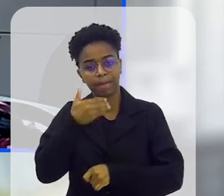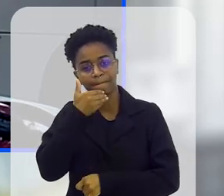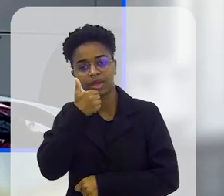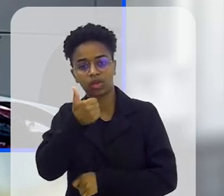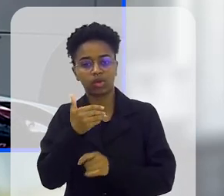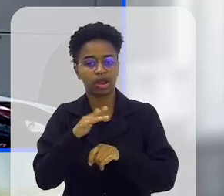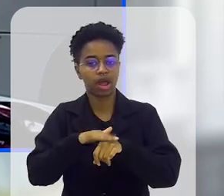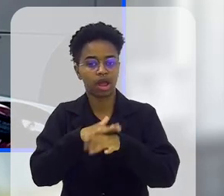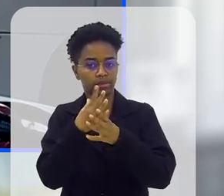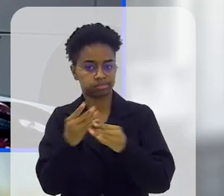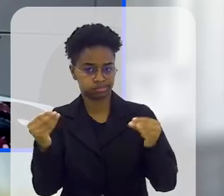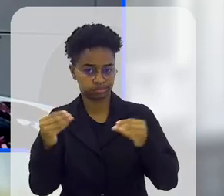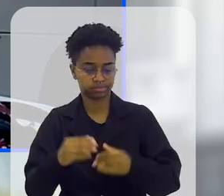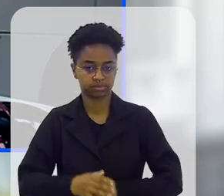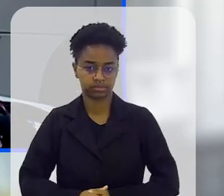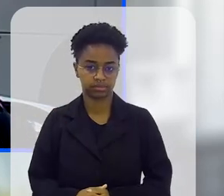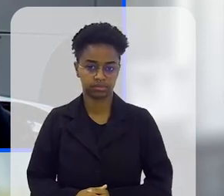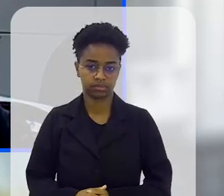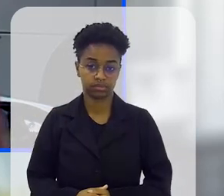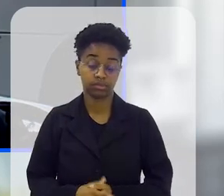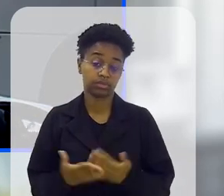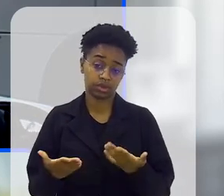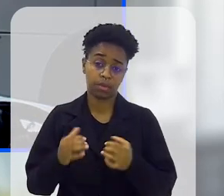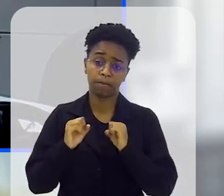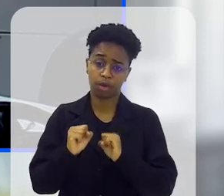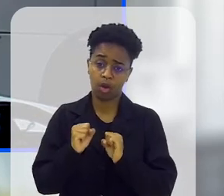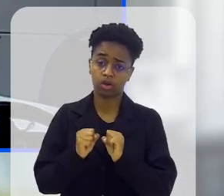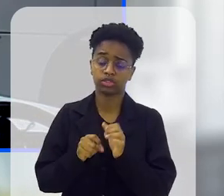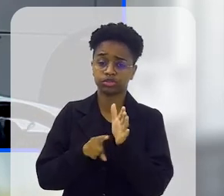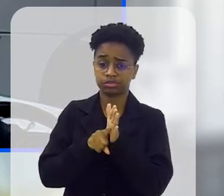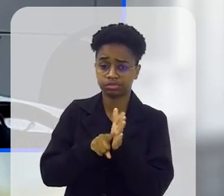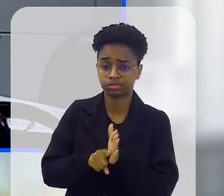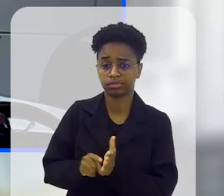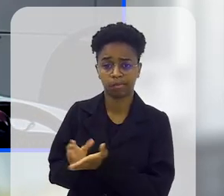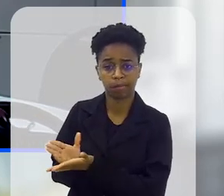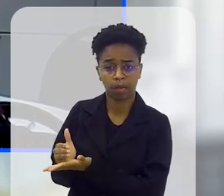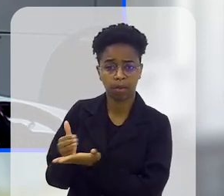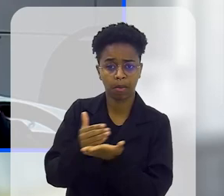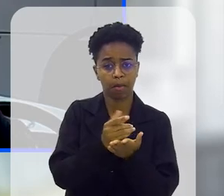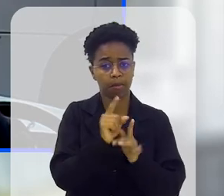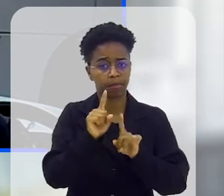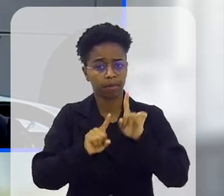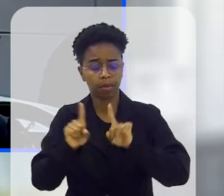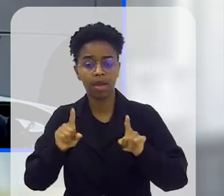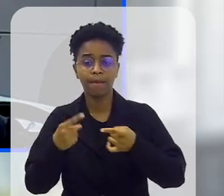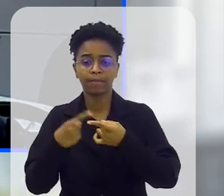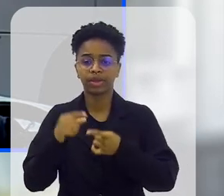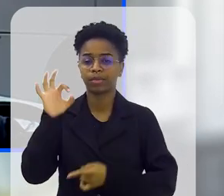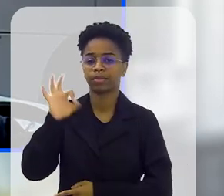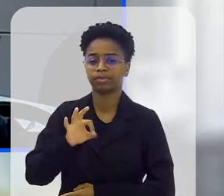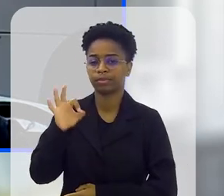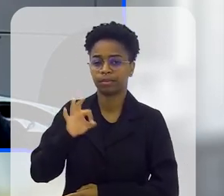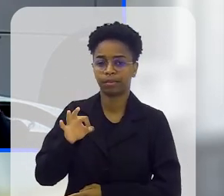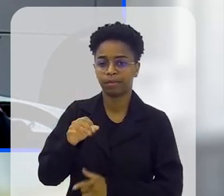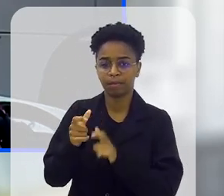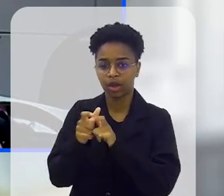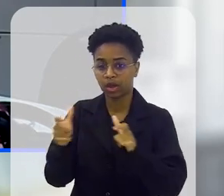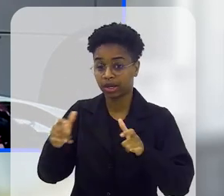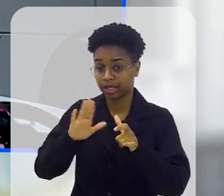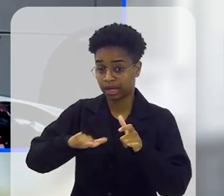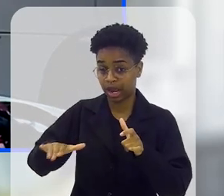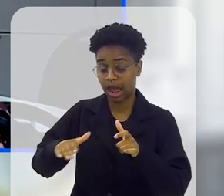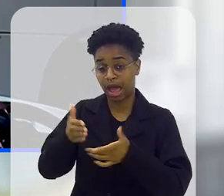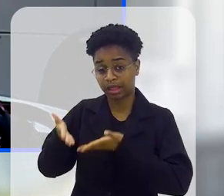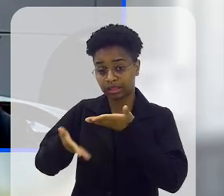melhorar o índice de cura, né. A gente pode até fazer um levantamento, a gente, o percentual maior das crianças